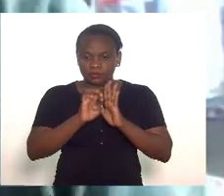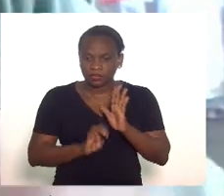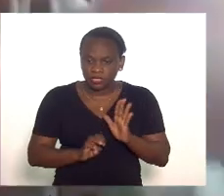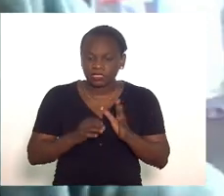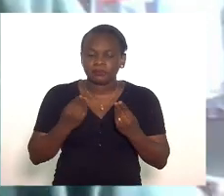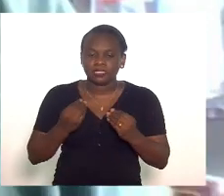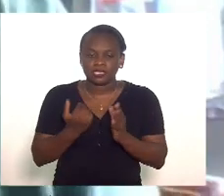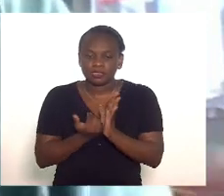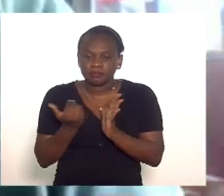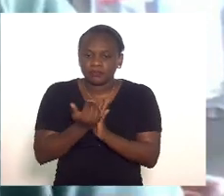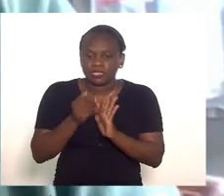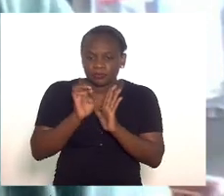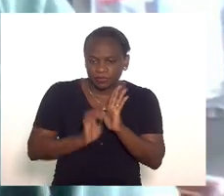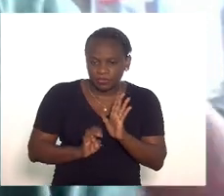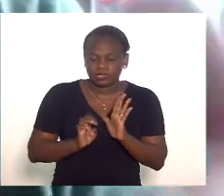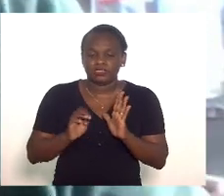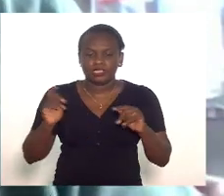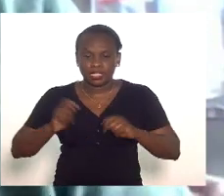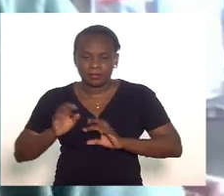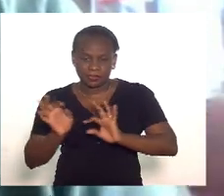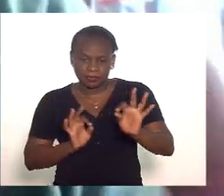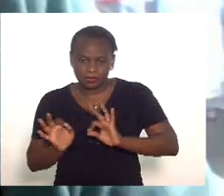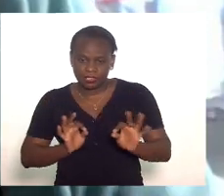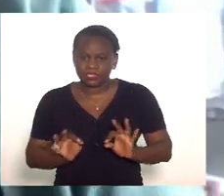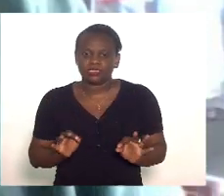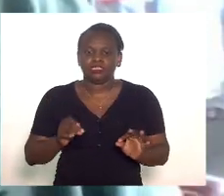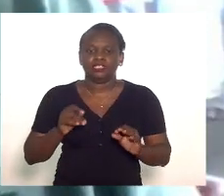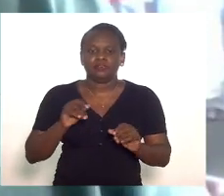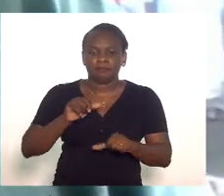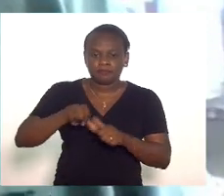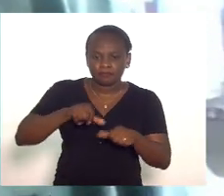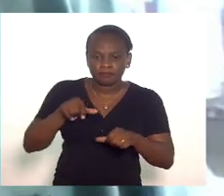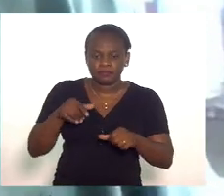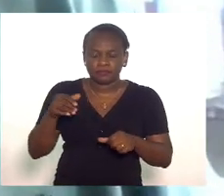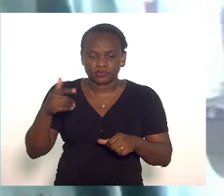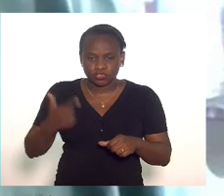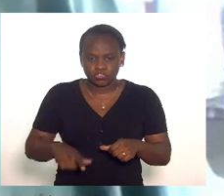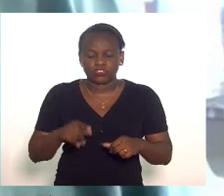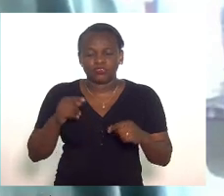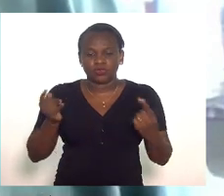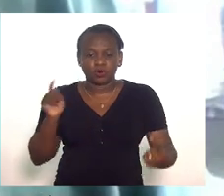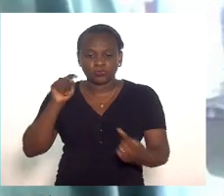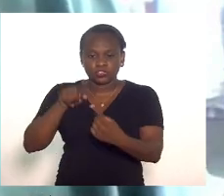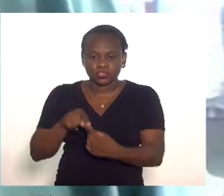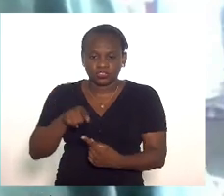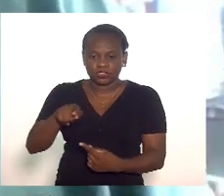essas sub-emendas pudessem ser elaboradas reconstituindo o objetivo daquela audiência pública